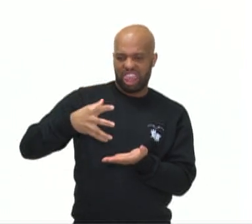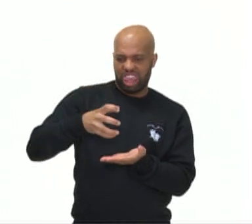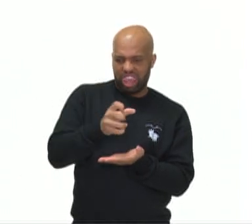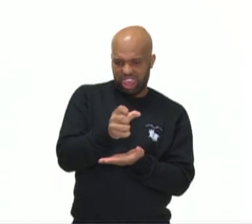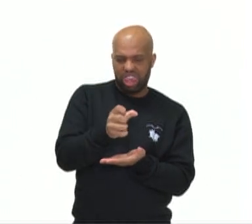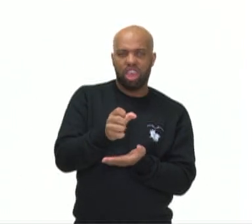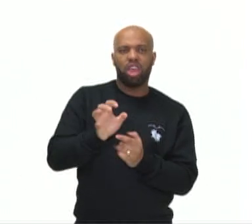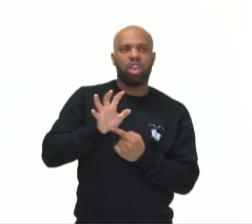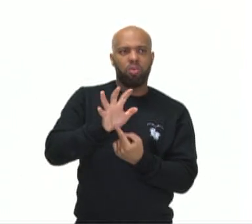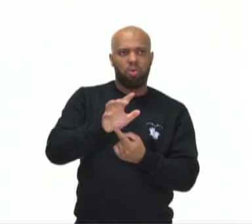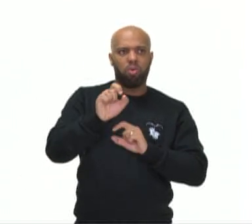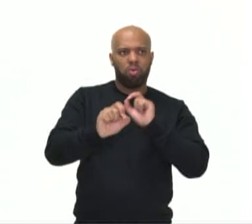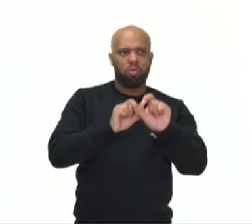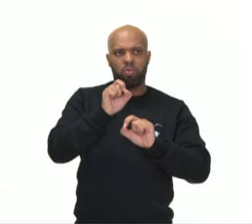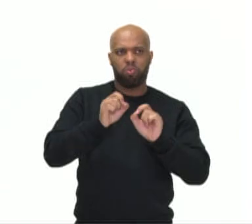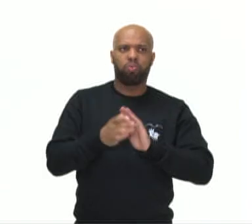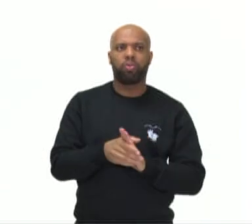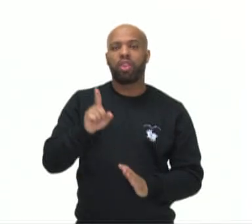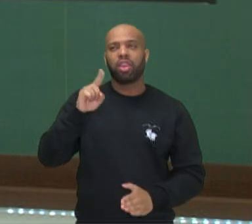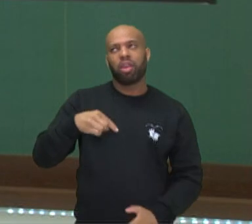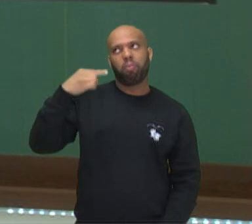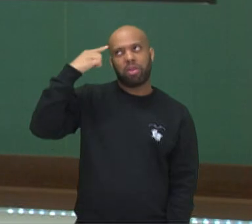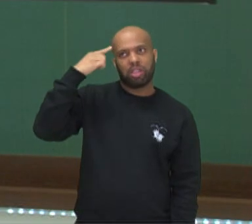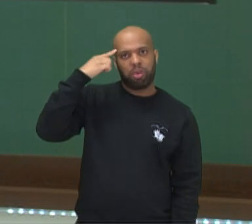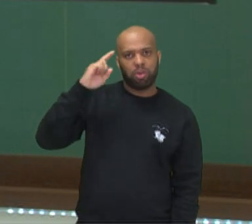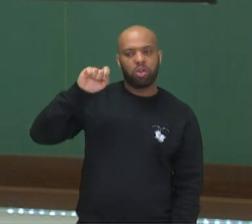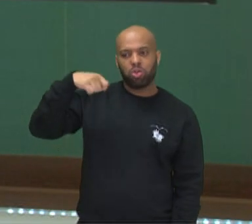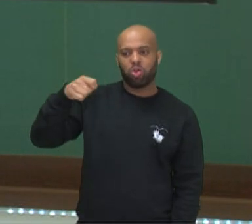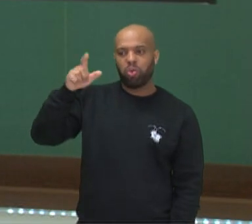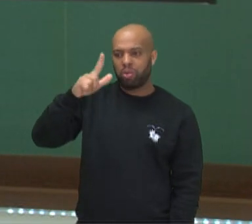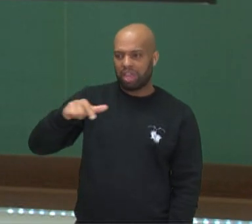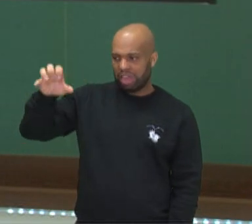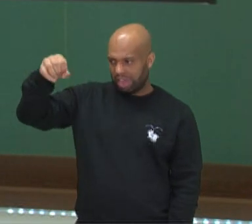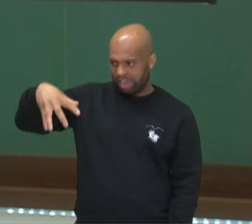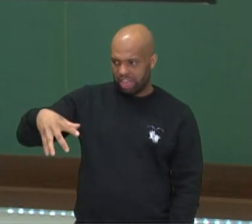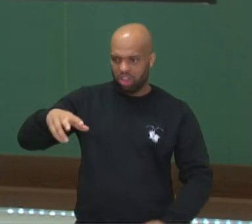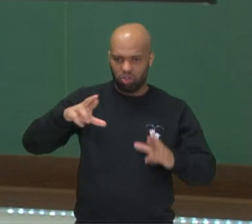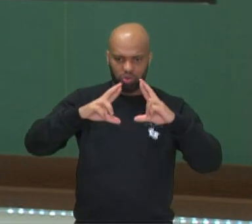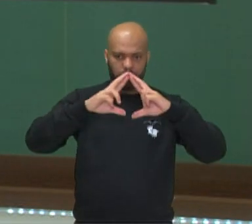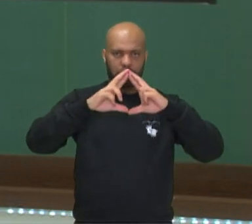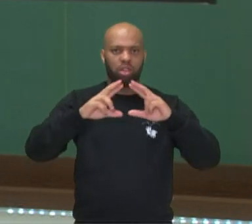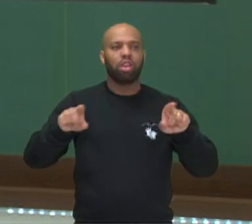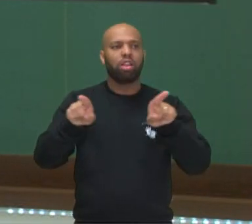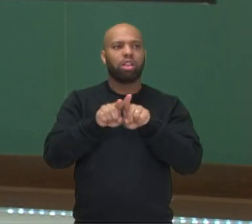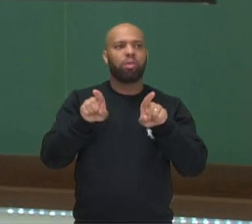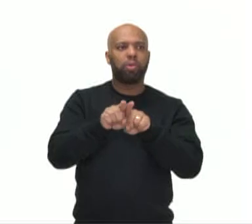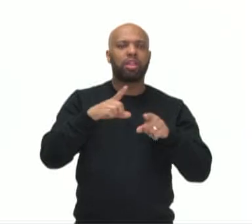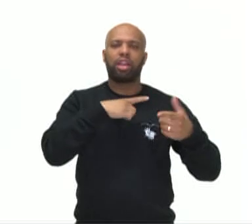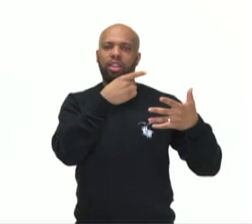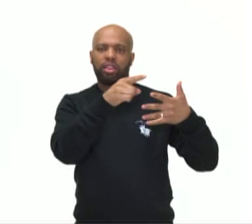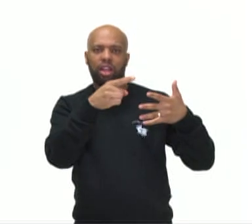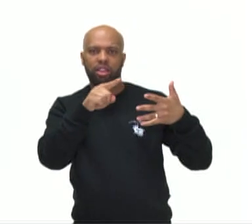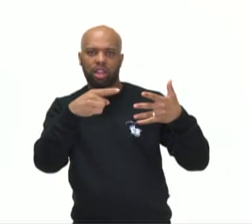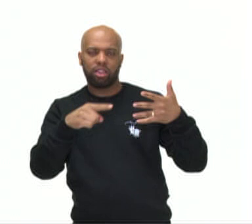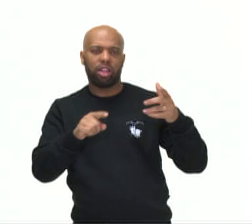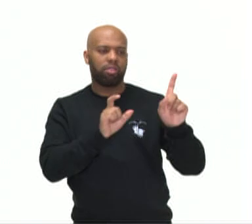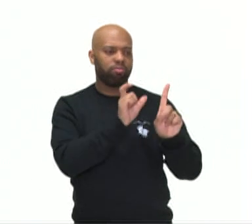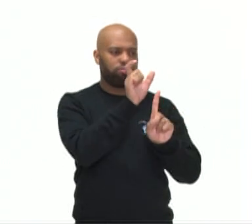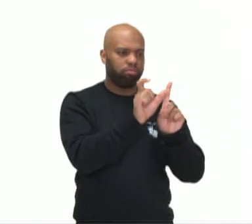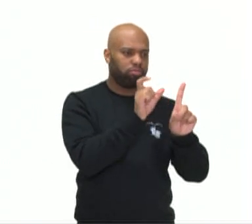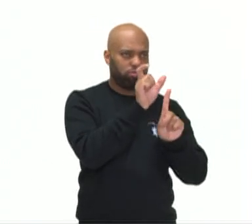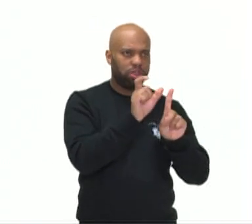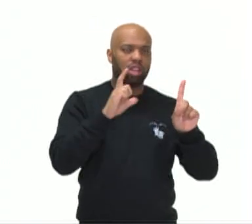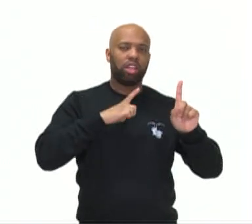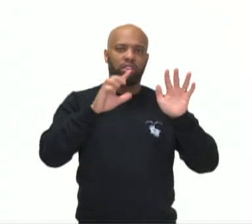indicando aí uma ideia de lixo reciclável e nos elementos da linguagem verbal, as frases. Mude de